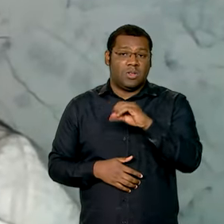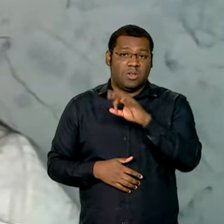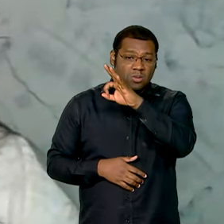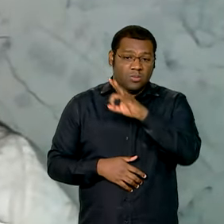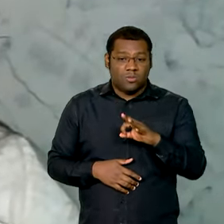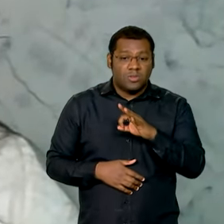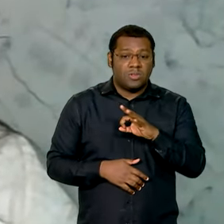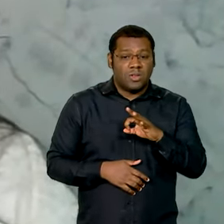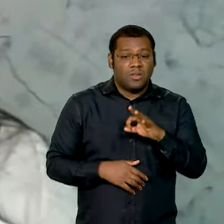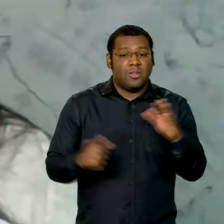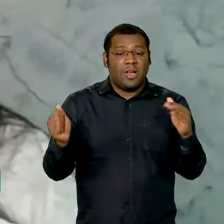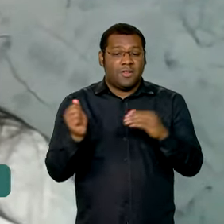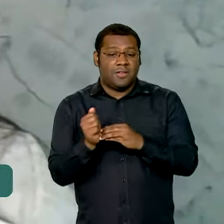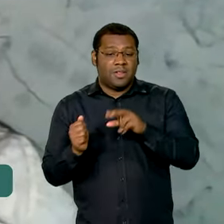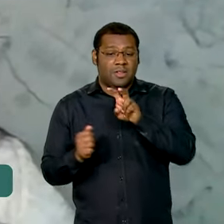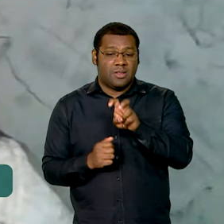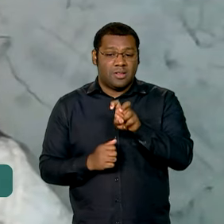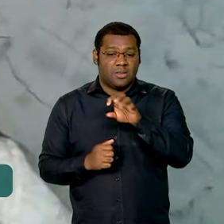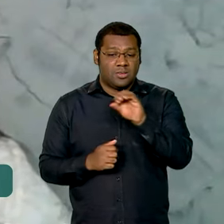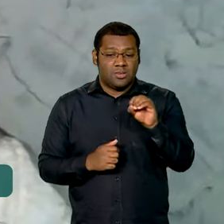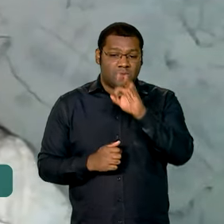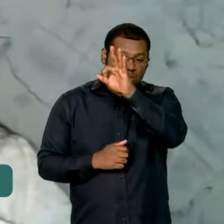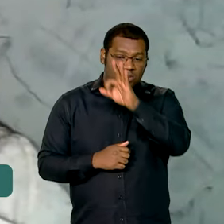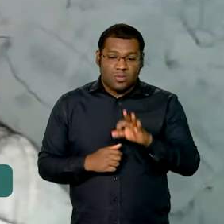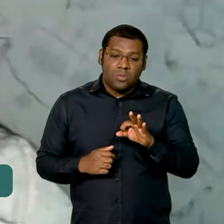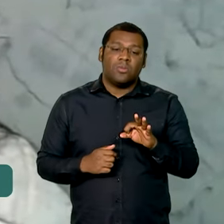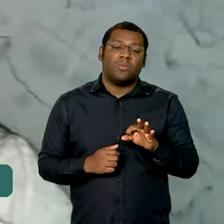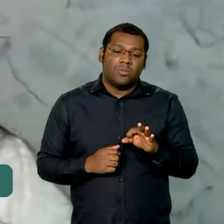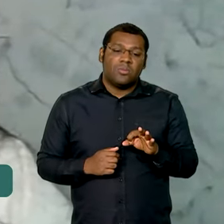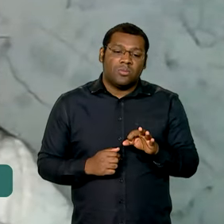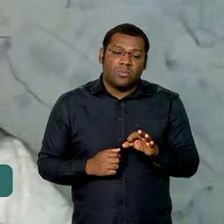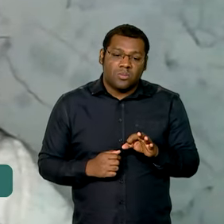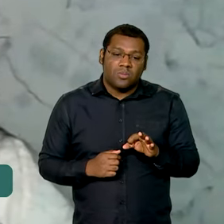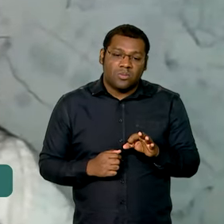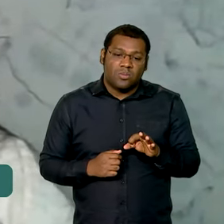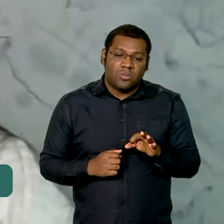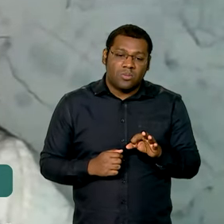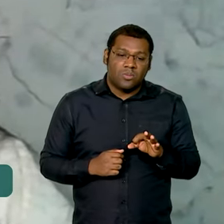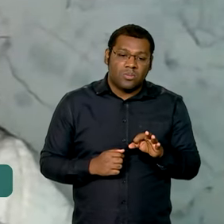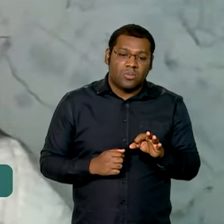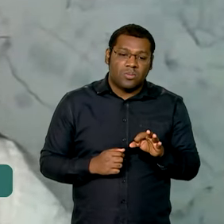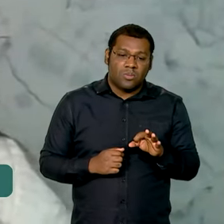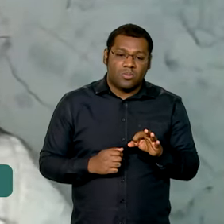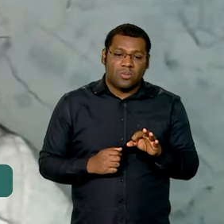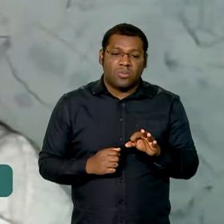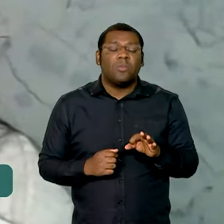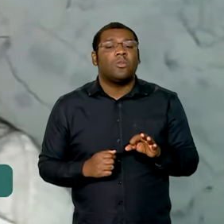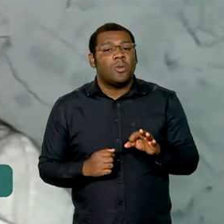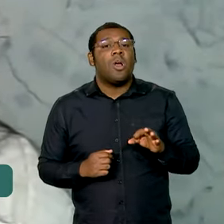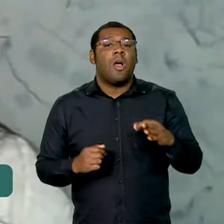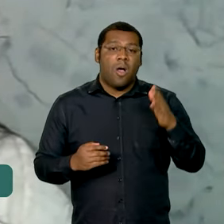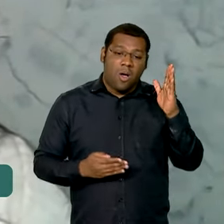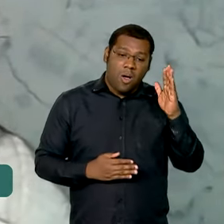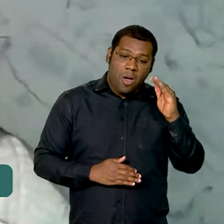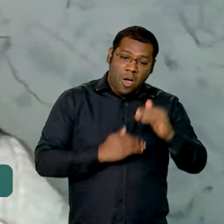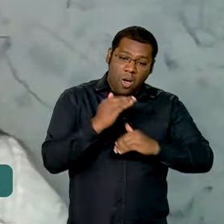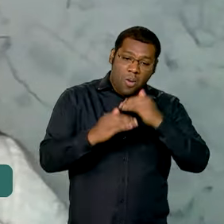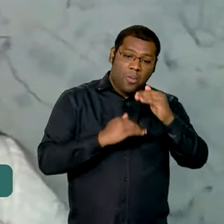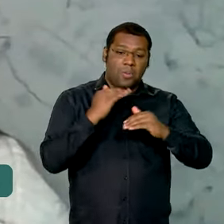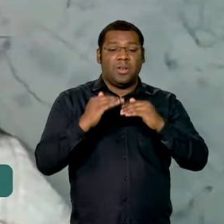ou até 50% a mais nesse benefício que o governo está apresentando da gente. Então, o SESMUR